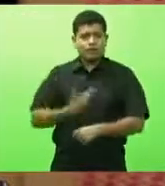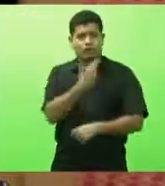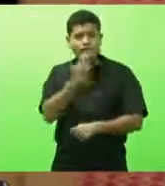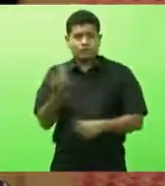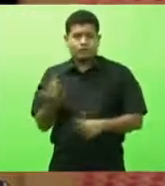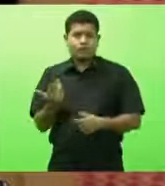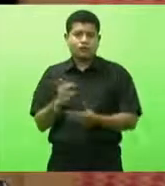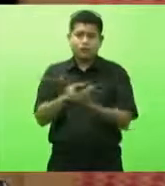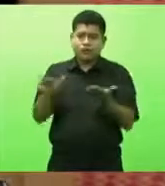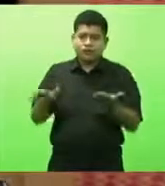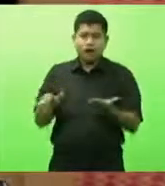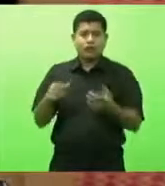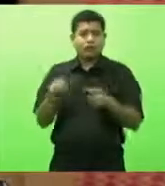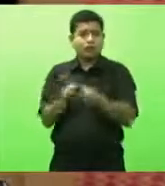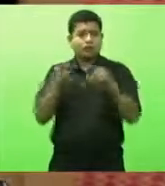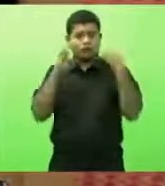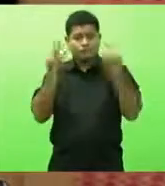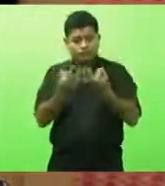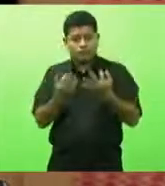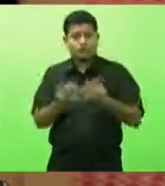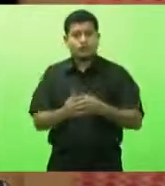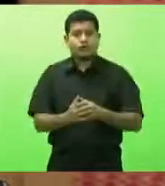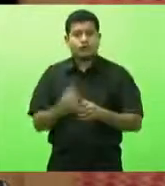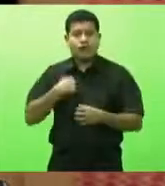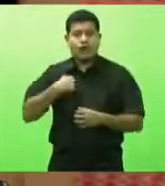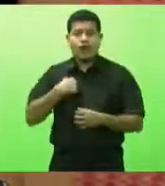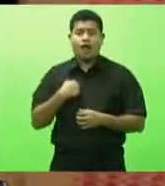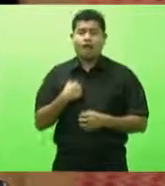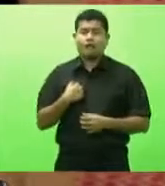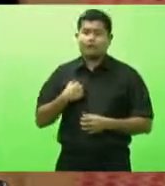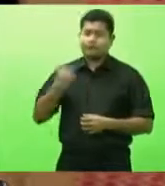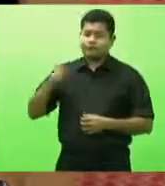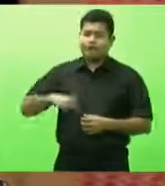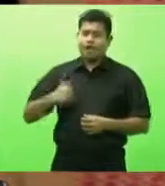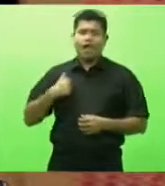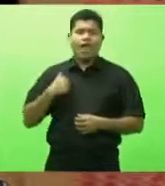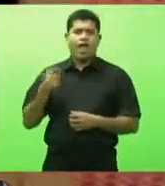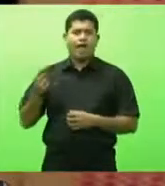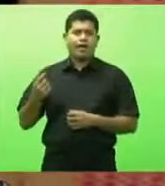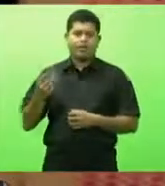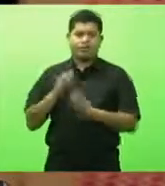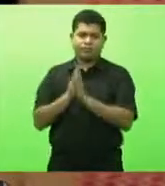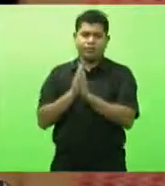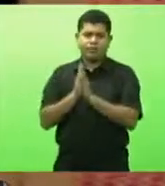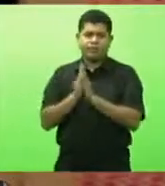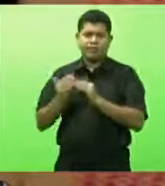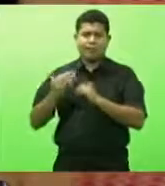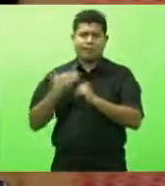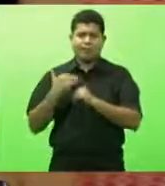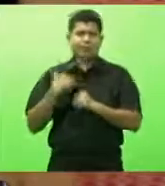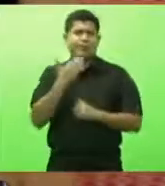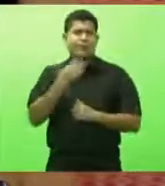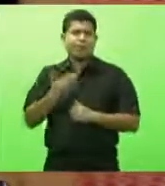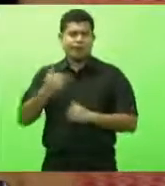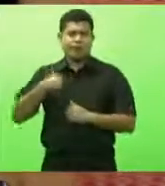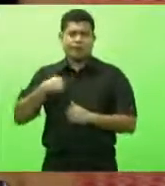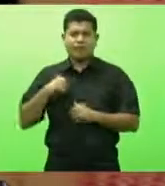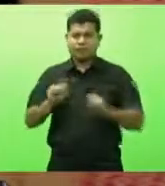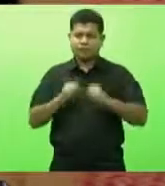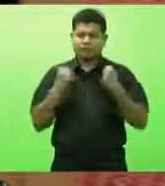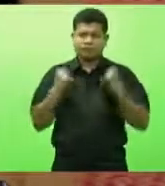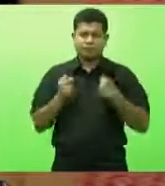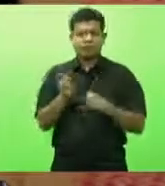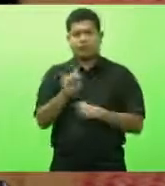Então, eu tomo a liberdade, ele não me pediu para fazer defesa, mas hoje quando eu vi o